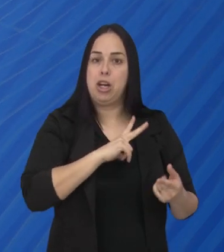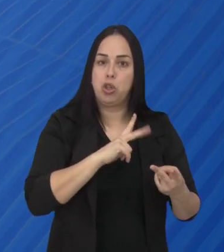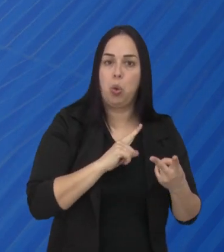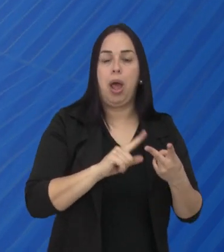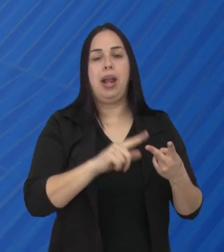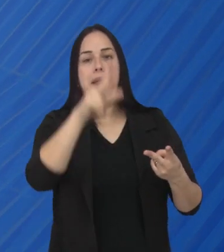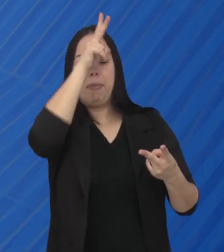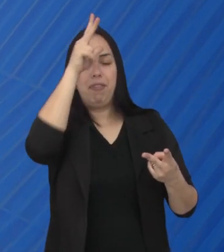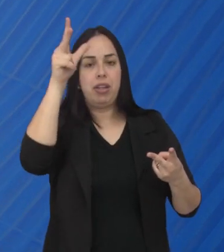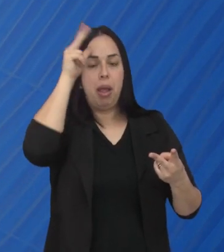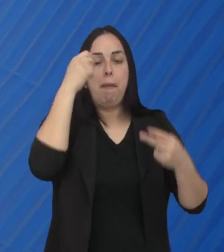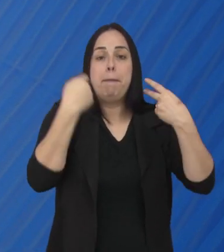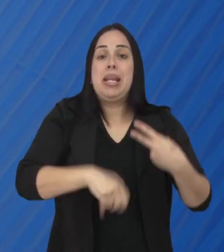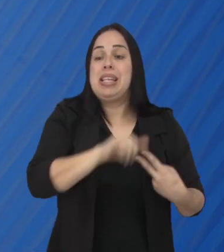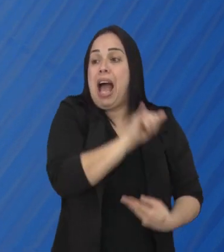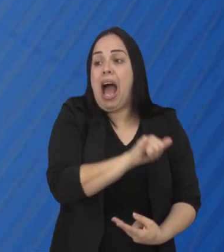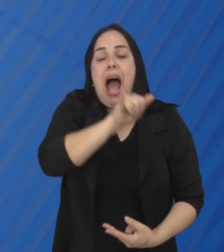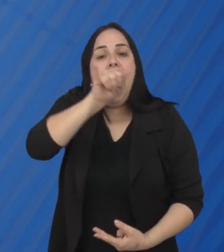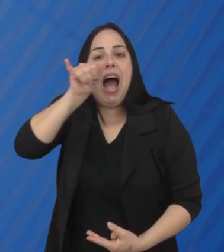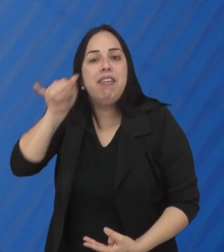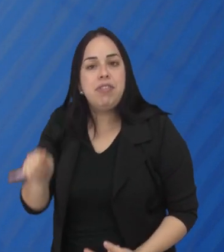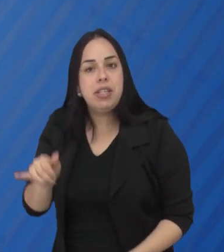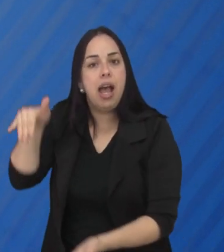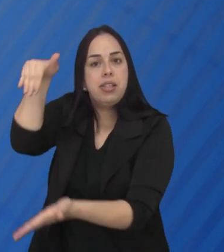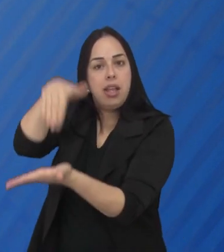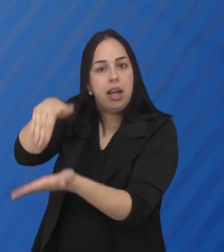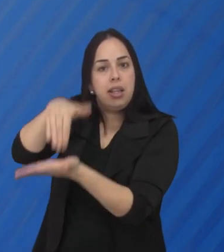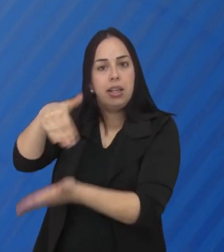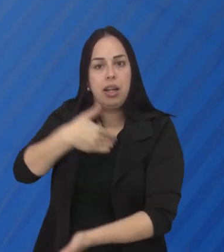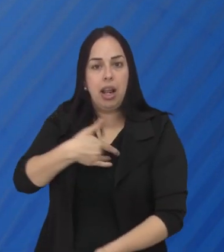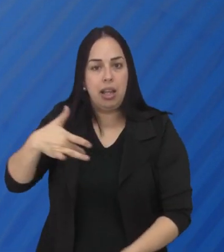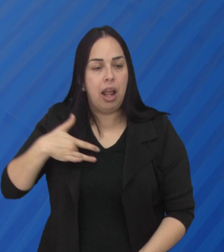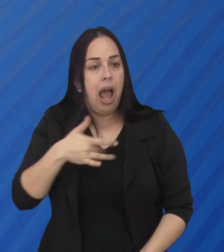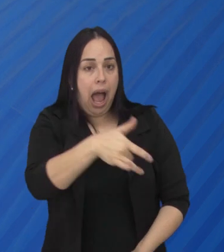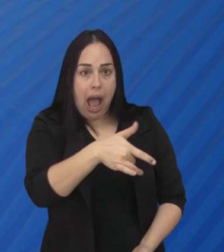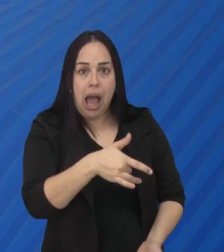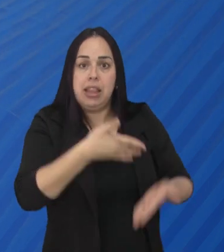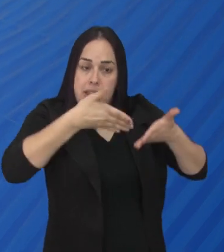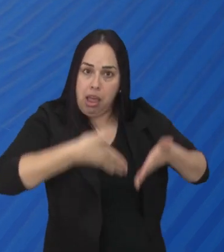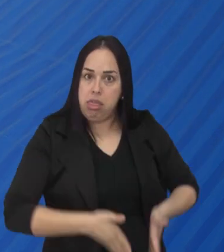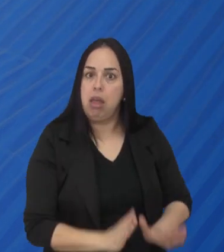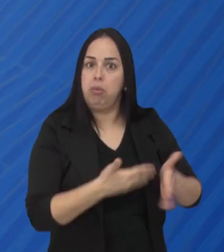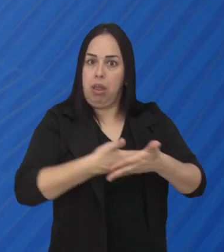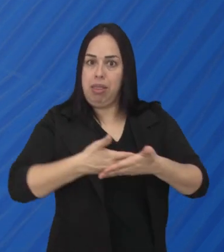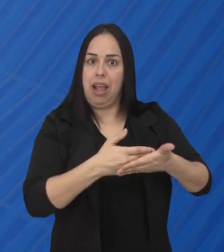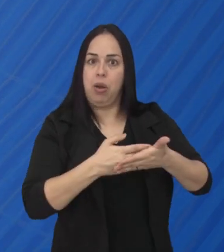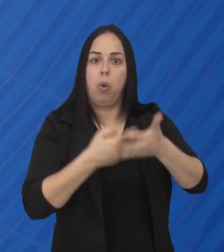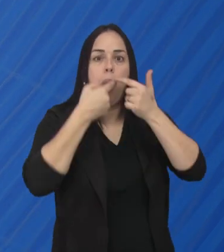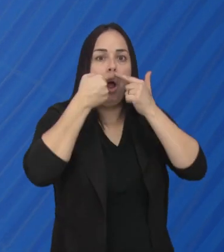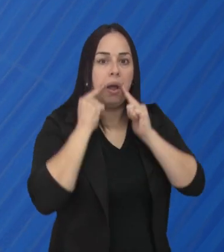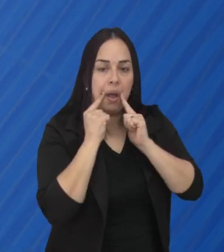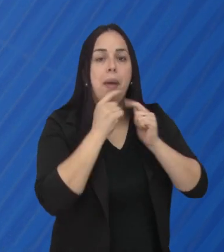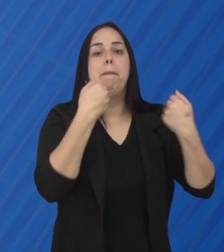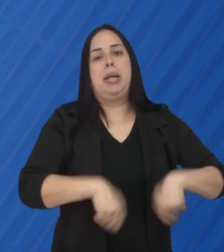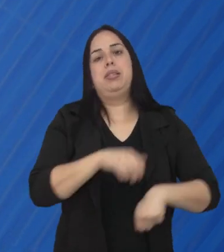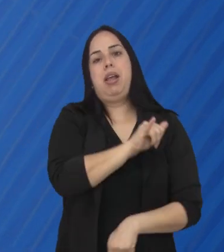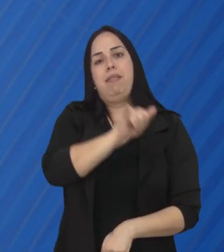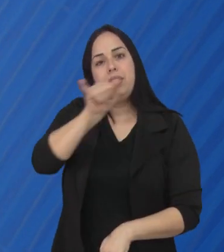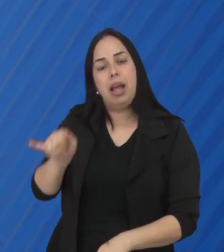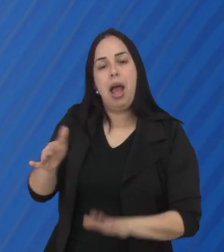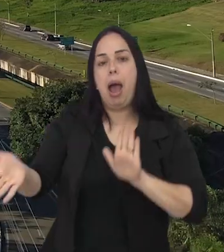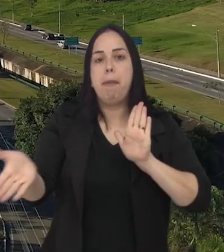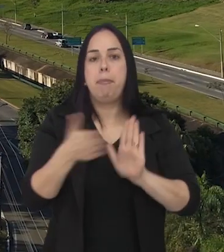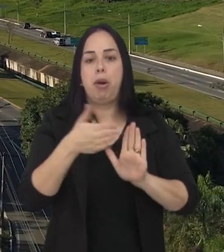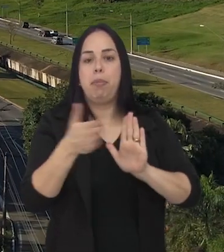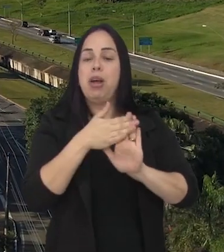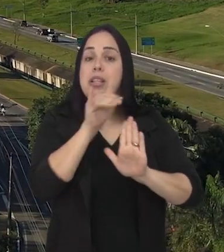públicos ou privados, notifiquem a Secretaria de Saúde em casos de nascimentos de crianças com fissura lábio-palatina.